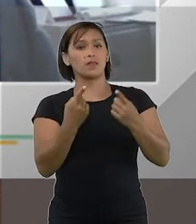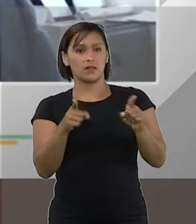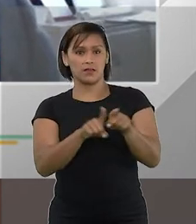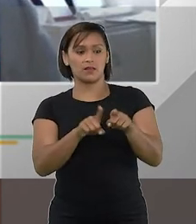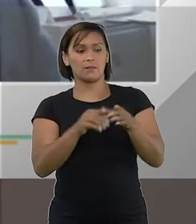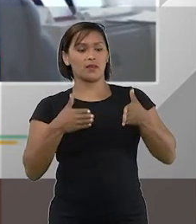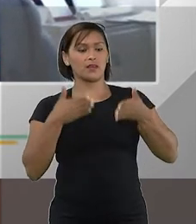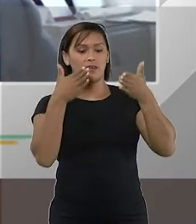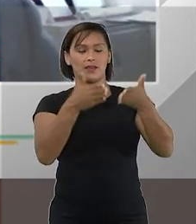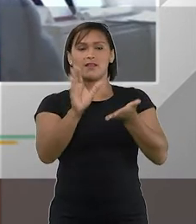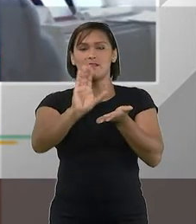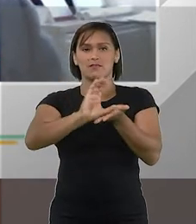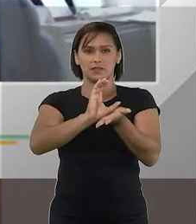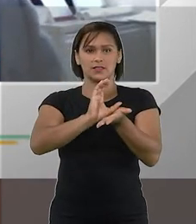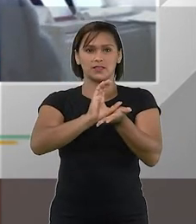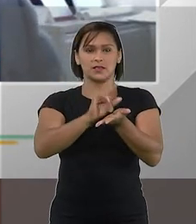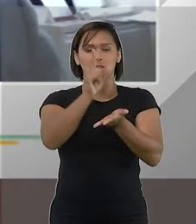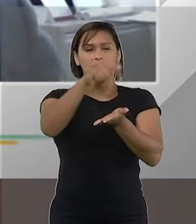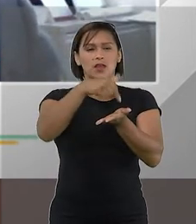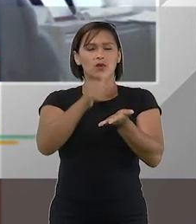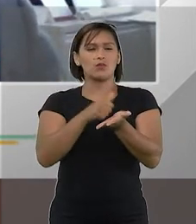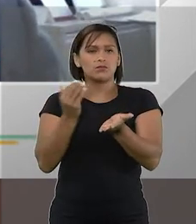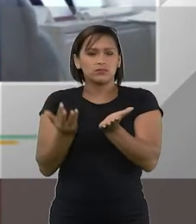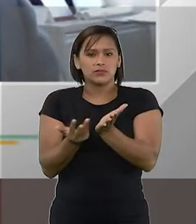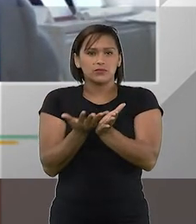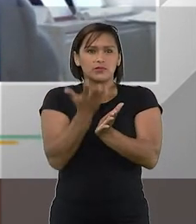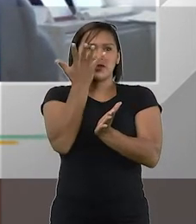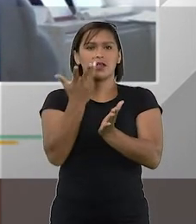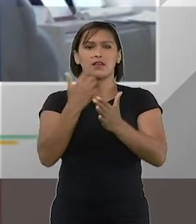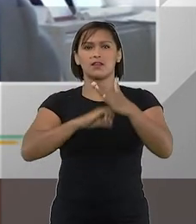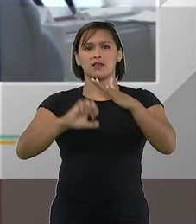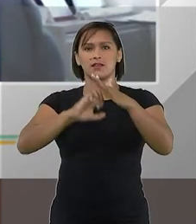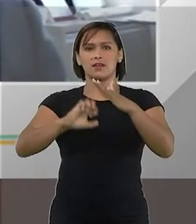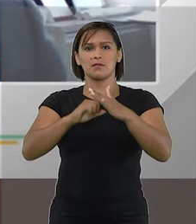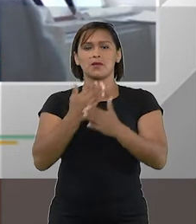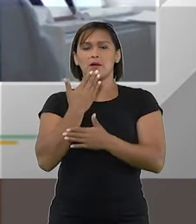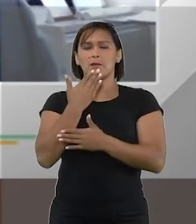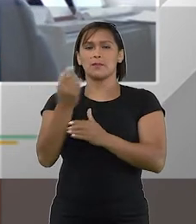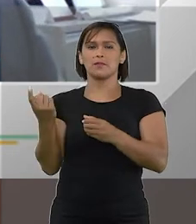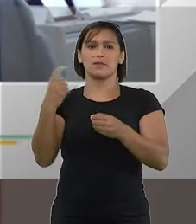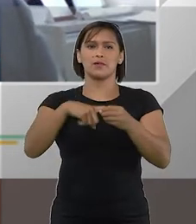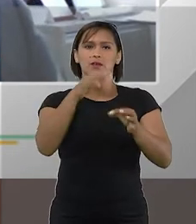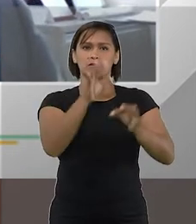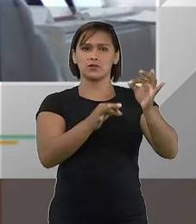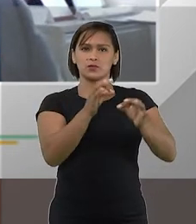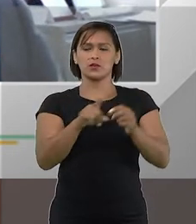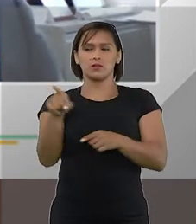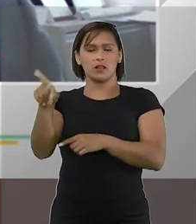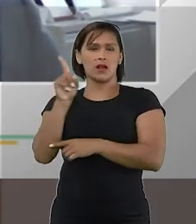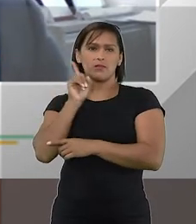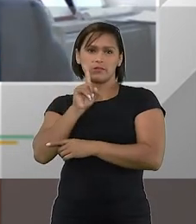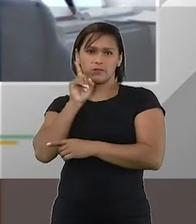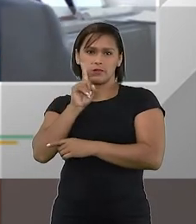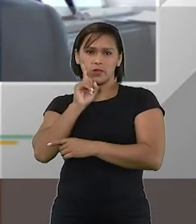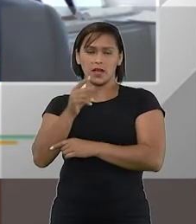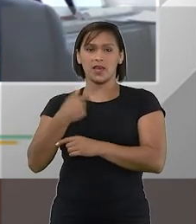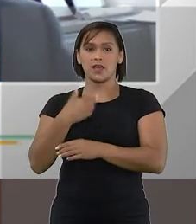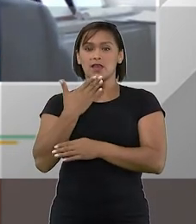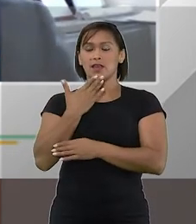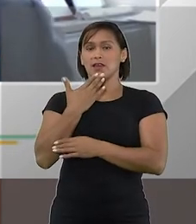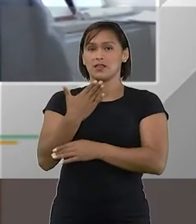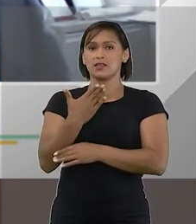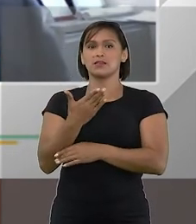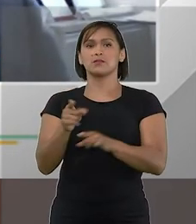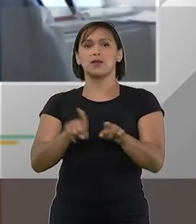aliás, esse financiamento é um dos grandes motivos pelos quais as empresas pedem recuperação nos Estados Unidos, elas pedem